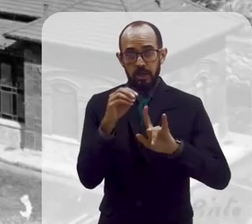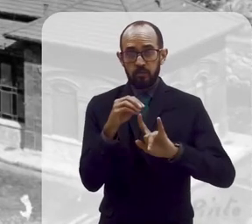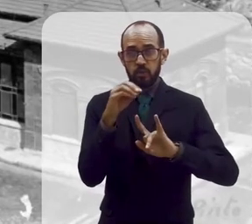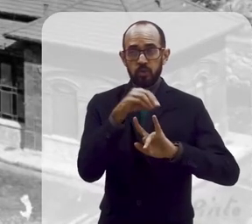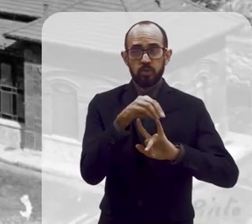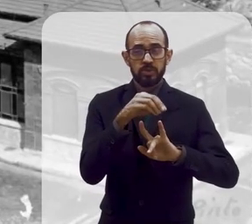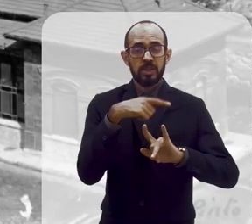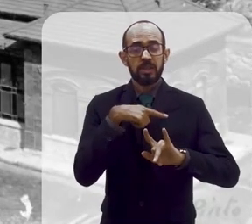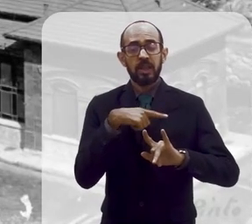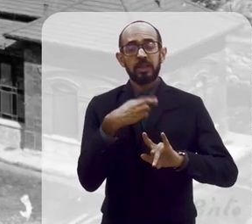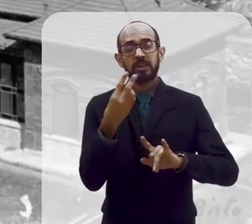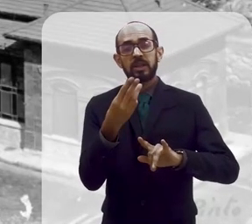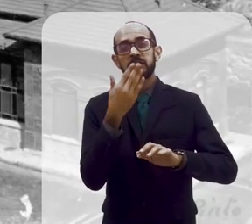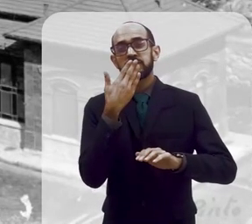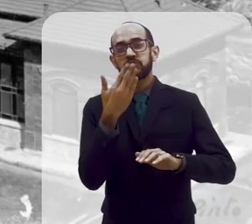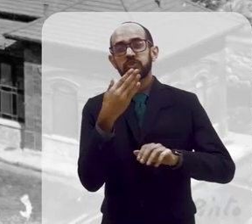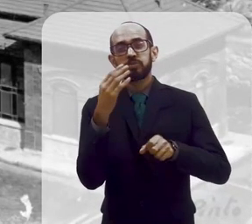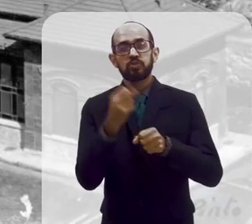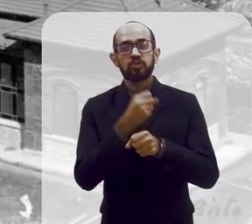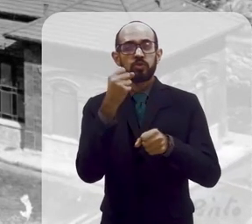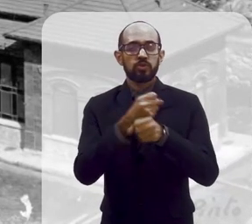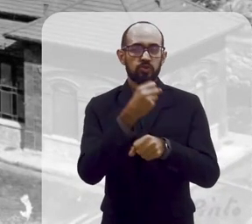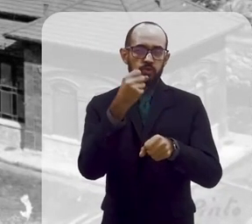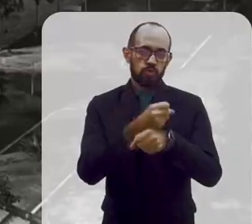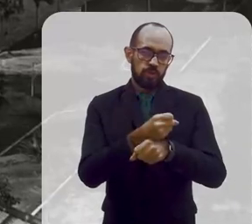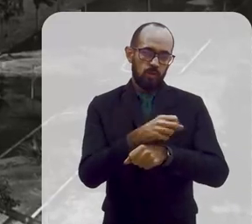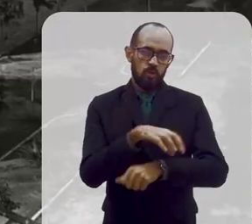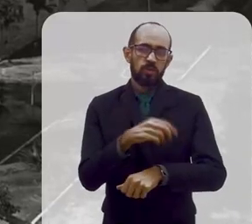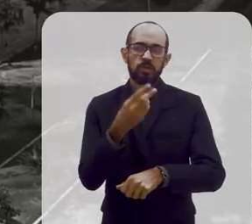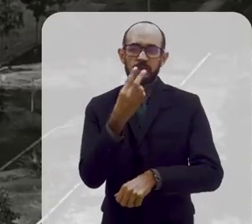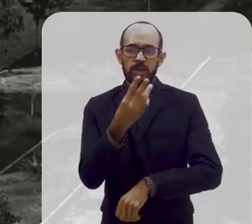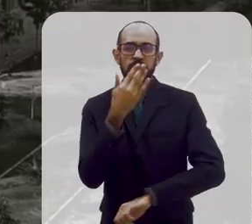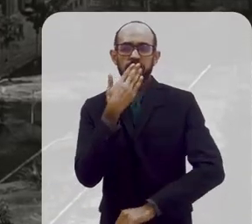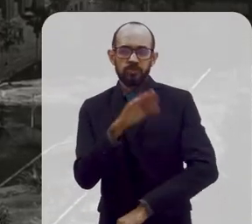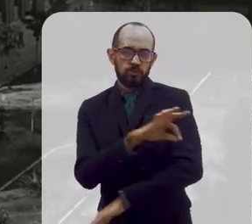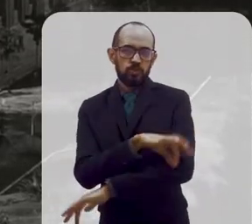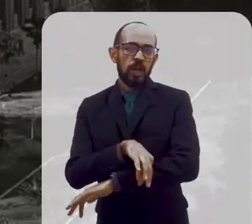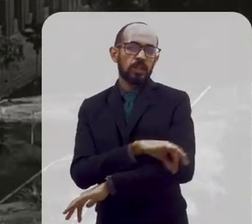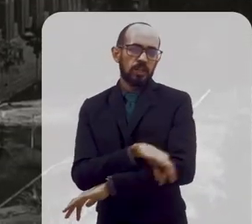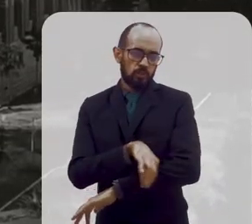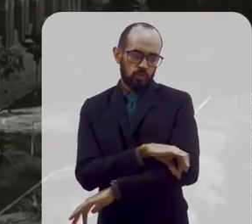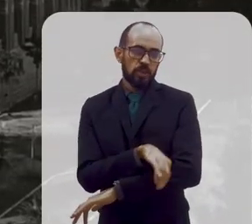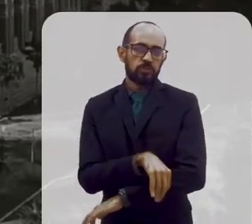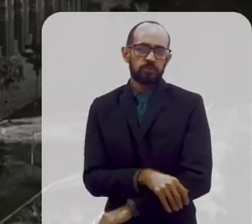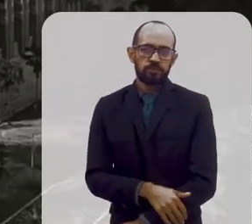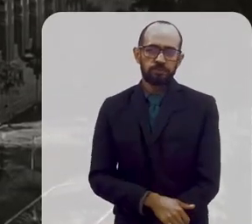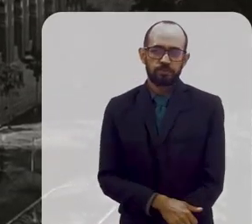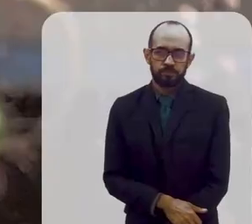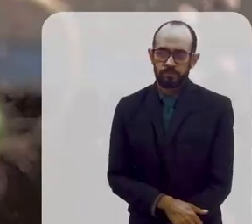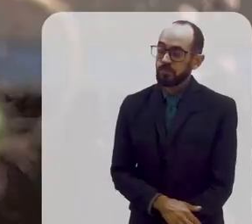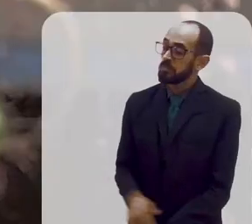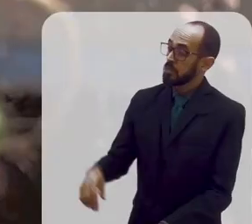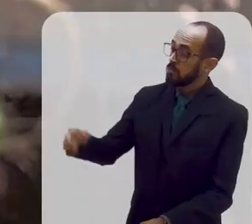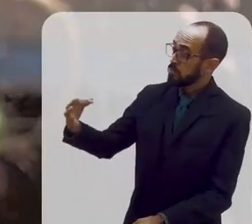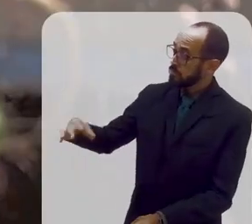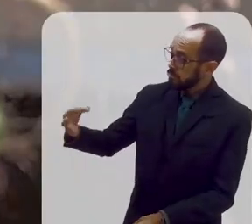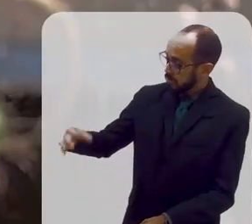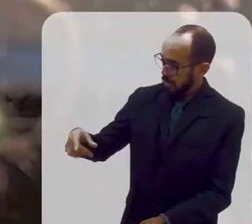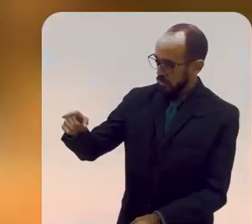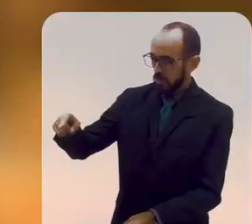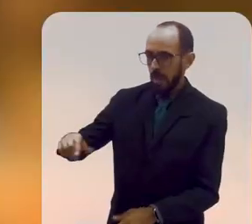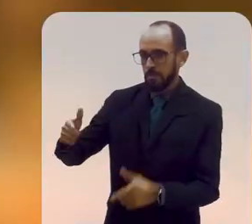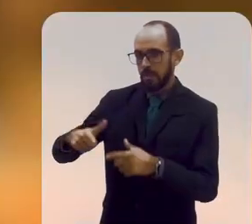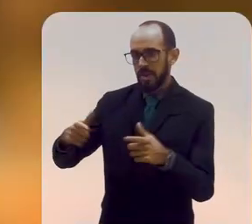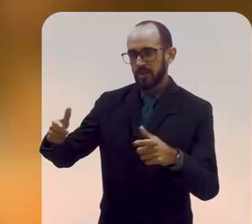Oswaldo Cruz, você tem três grandes momentos da arquitetura daquela localidade. É, é o